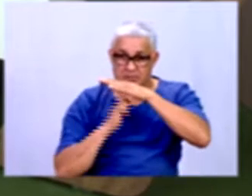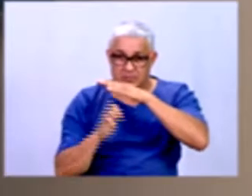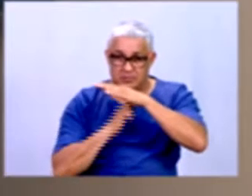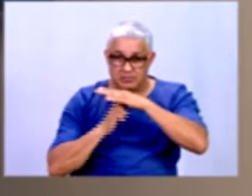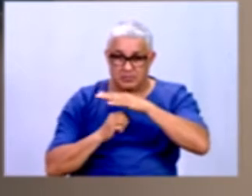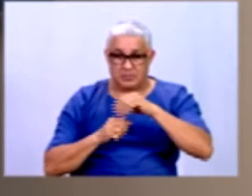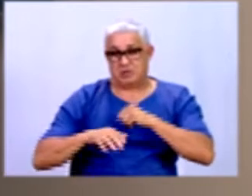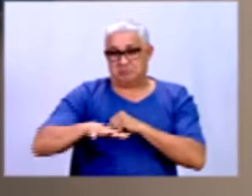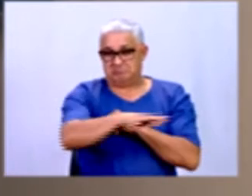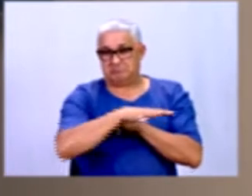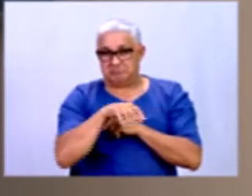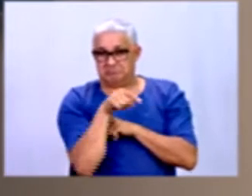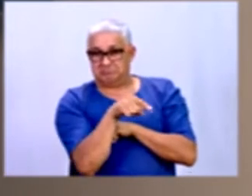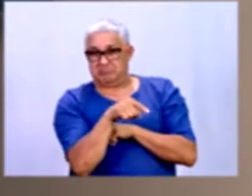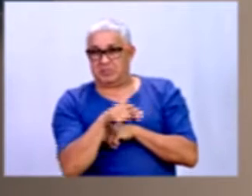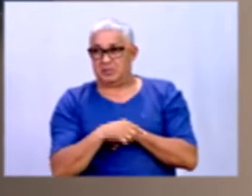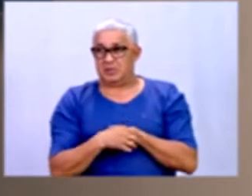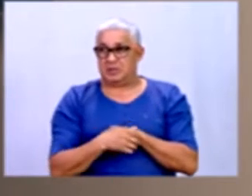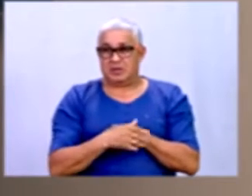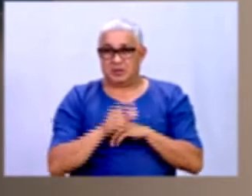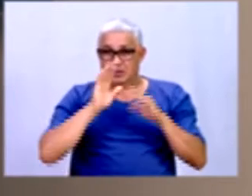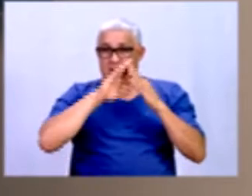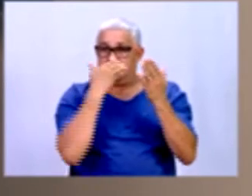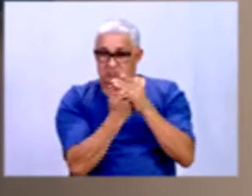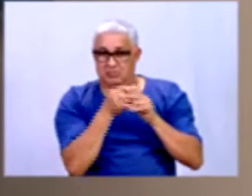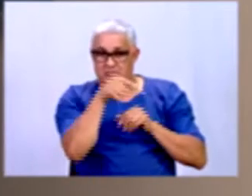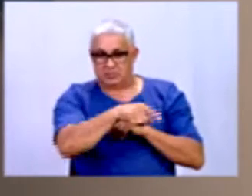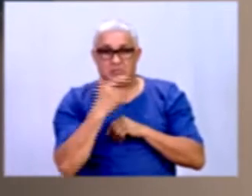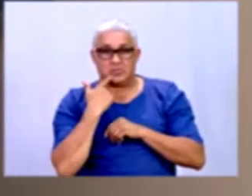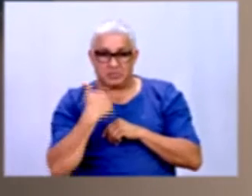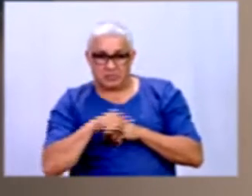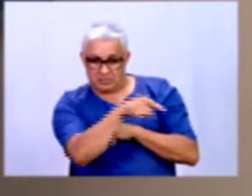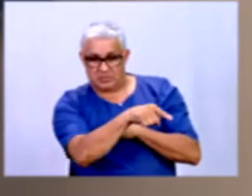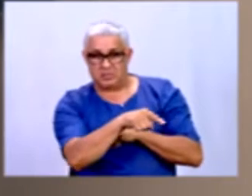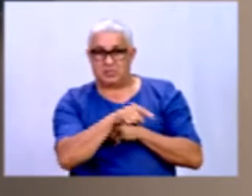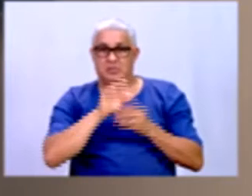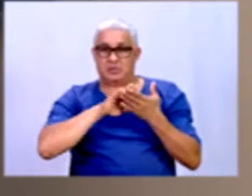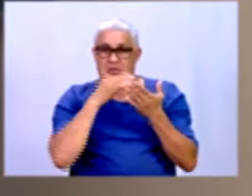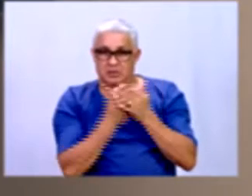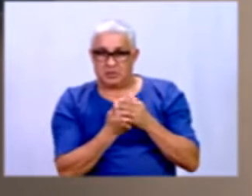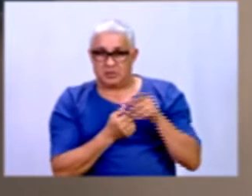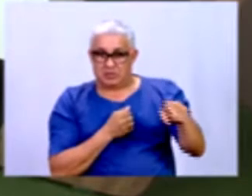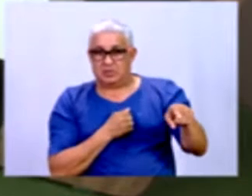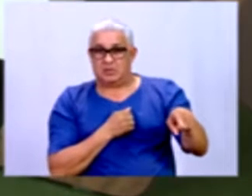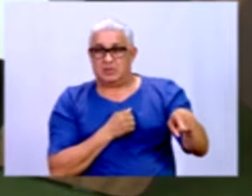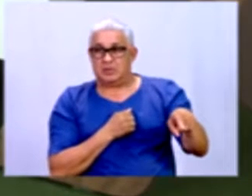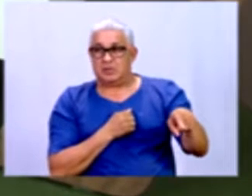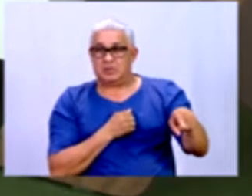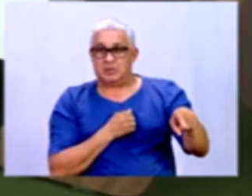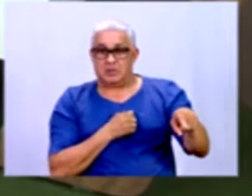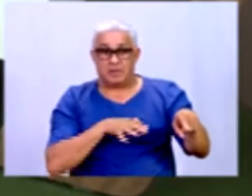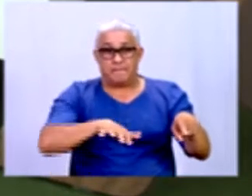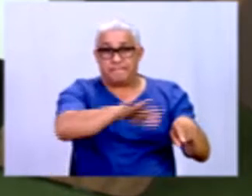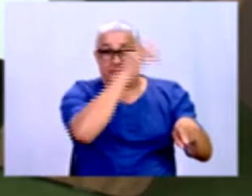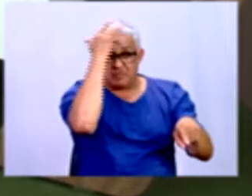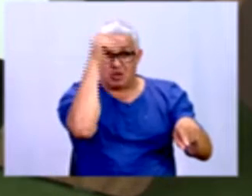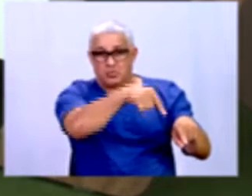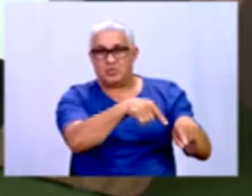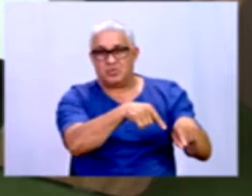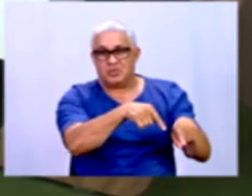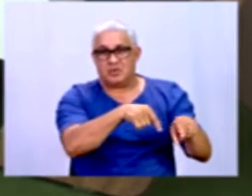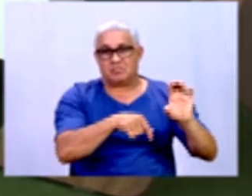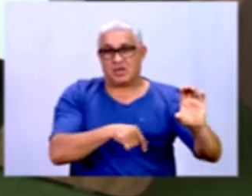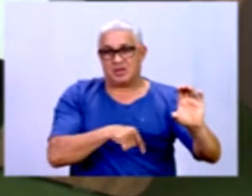região aqui, abrir uma escola de idiomas. Na região classe C de Porto Velho. a maior